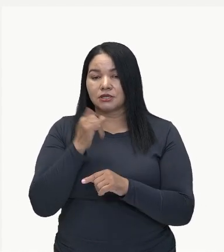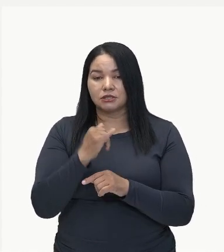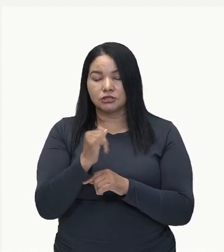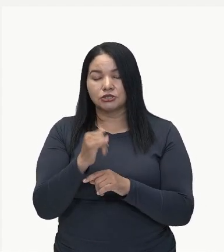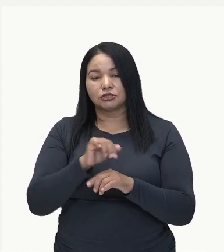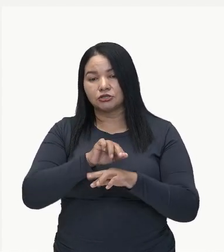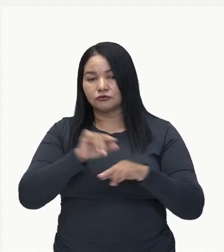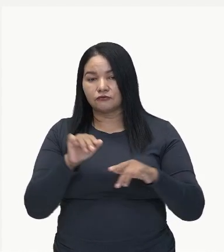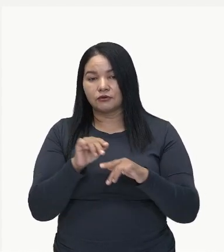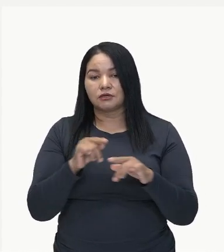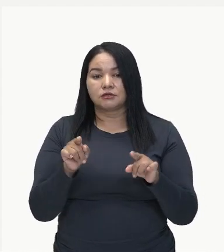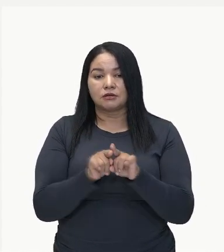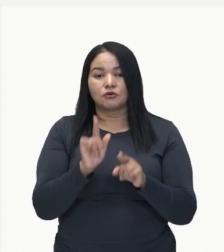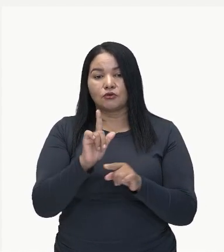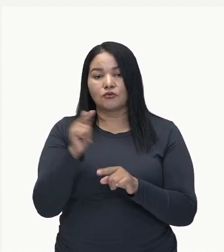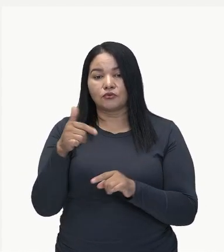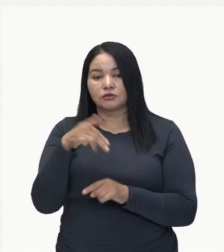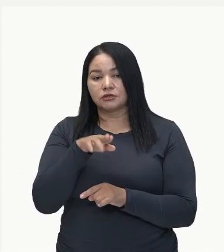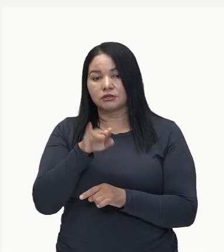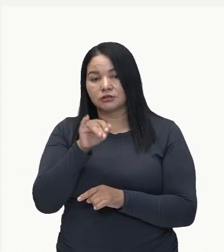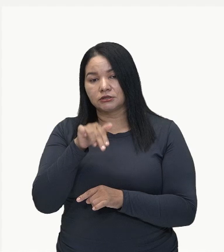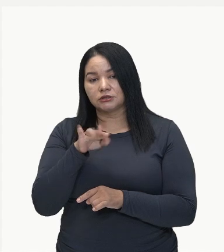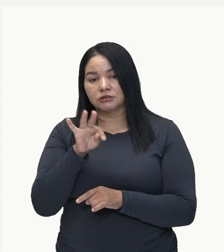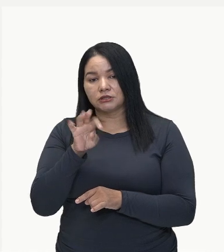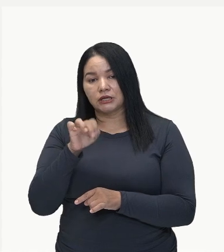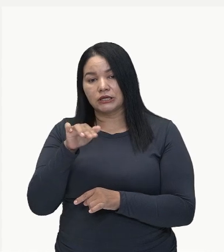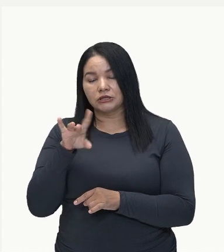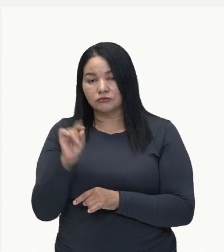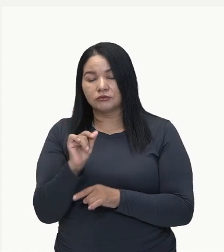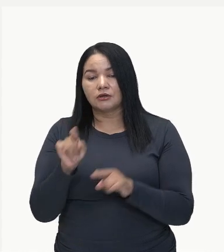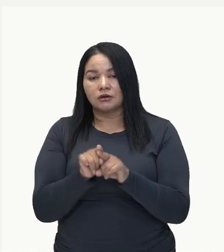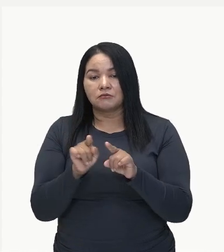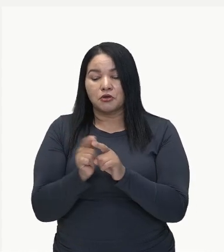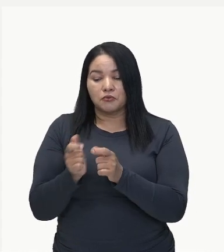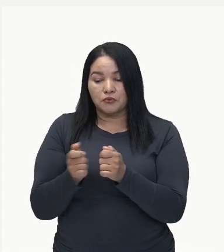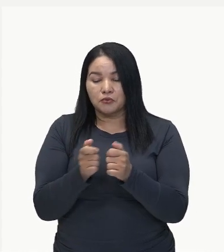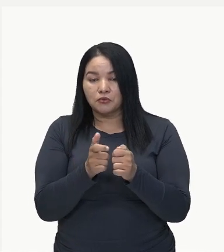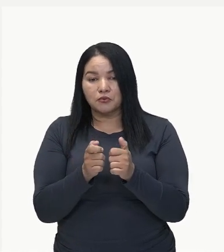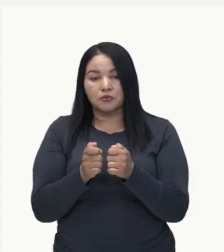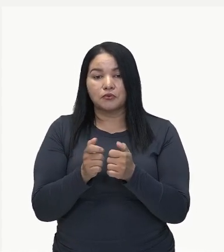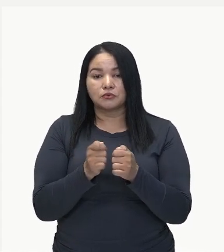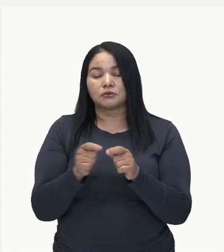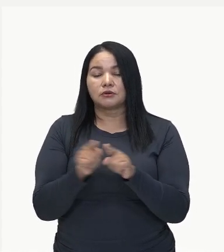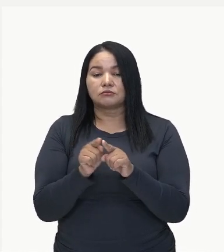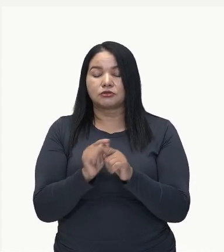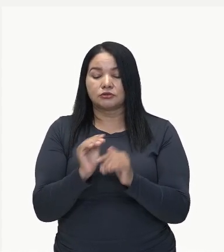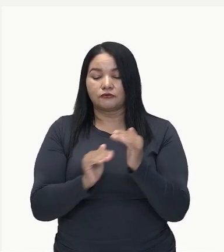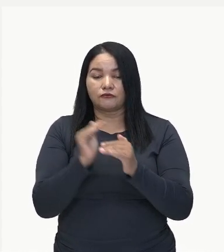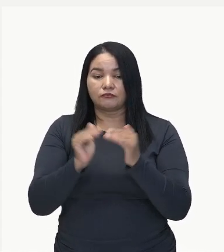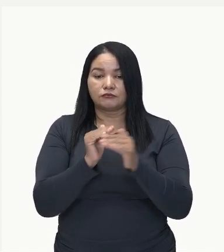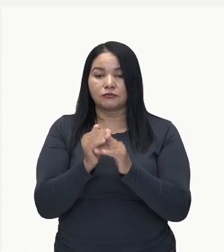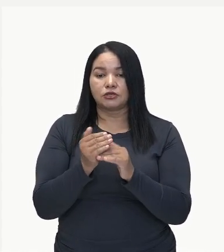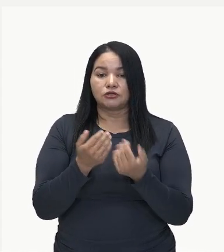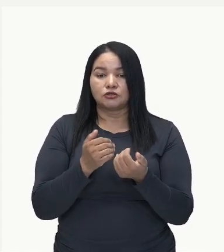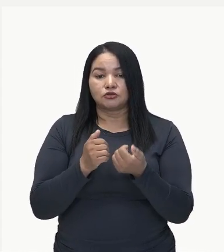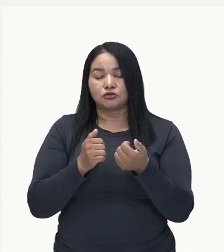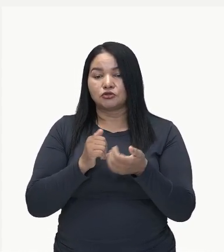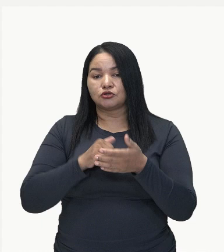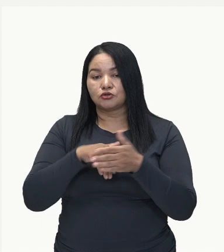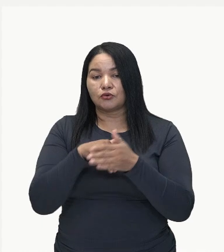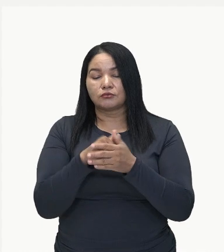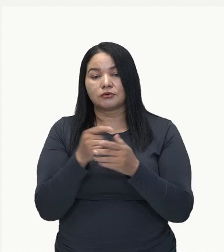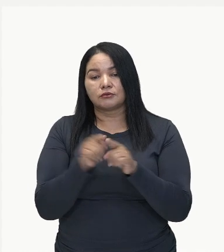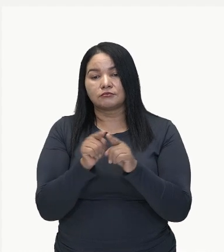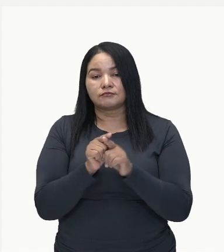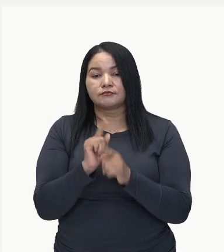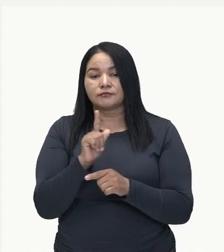A Nintendo, que é fabricante de consoles de videogame e desenvolvedores de jogos. A RITAC, que são produtos